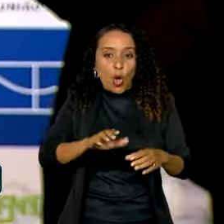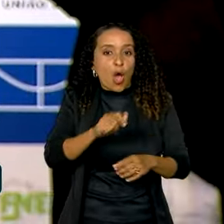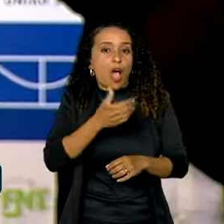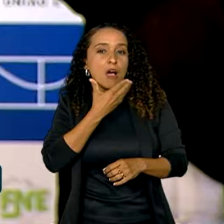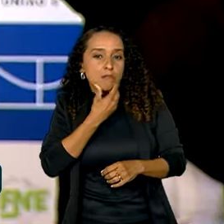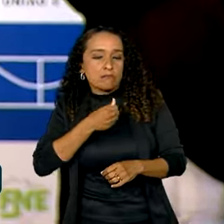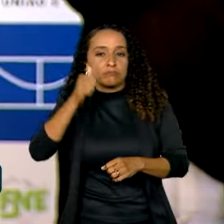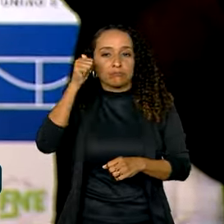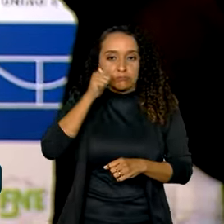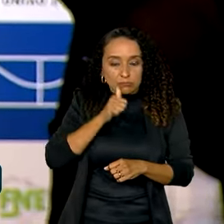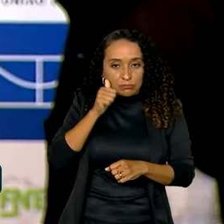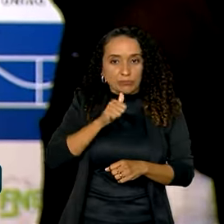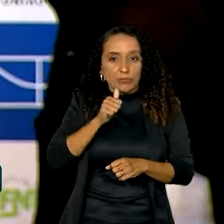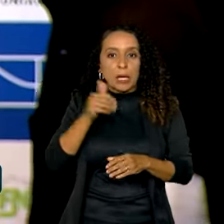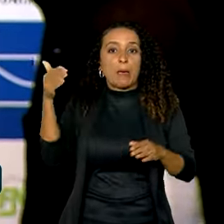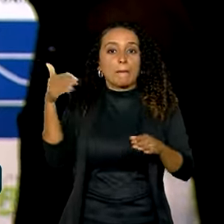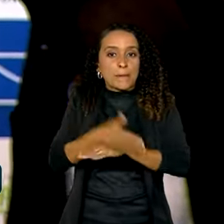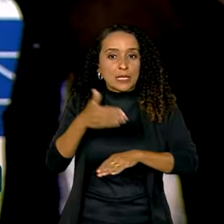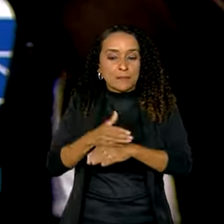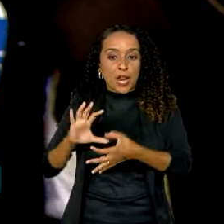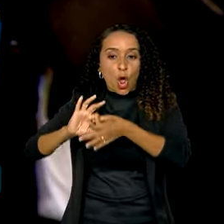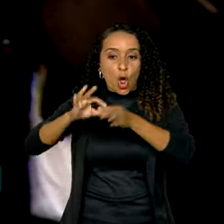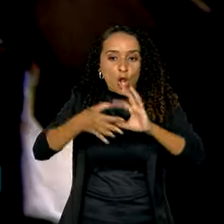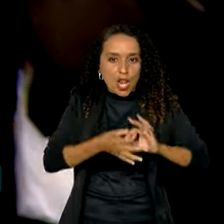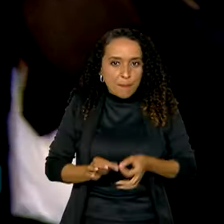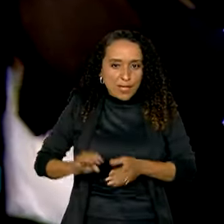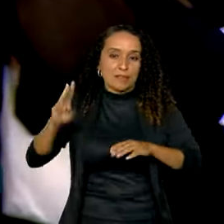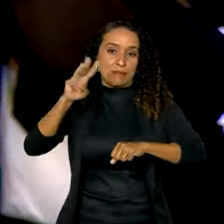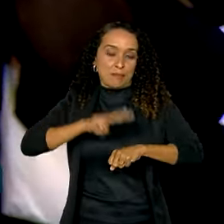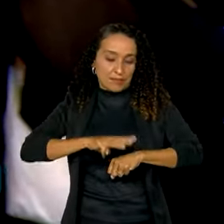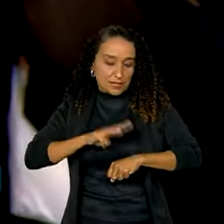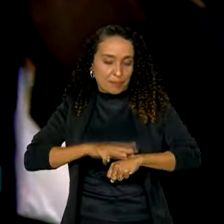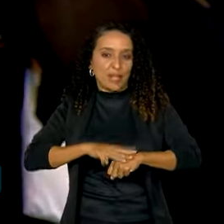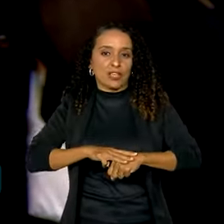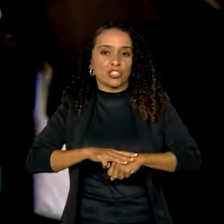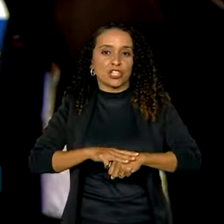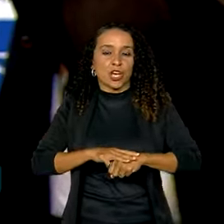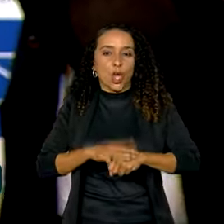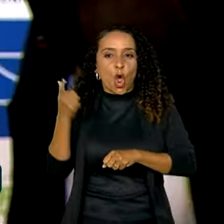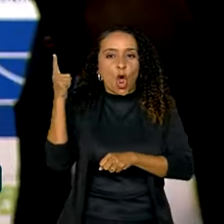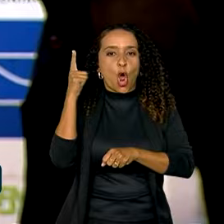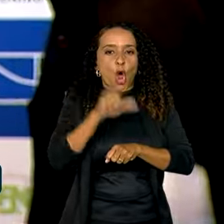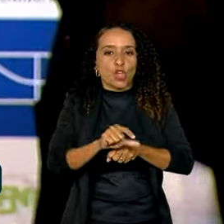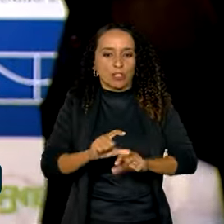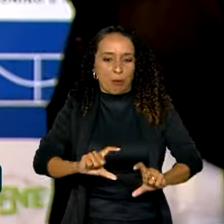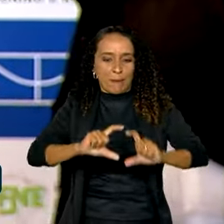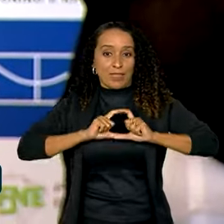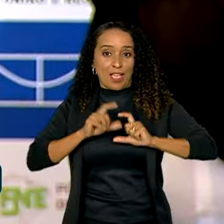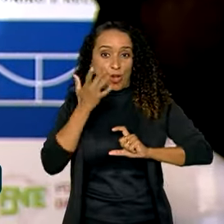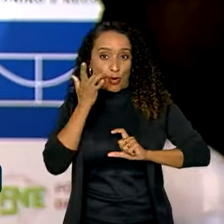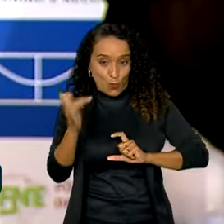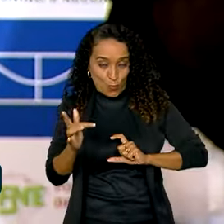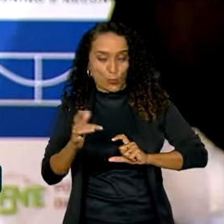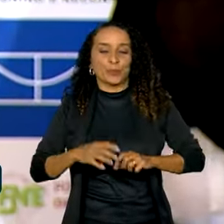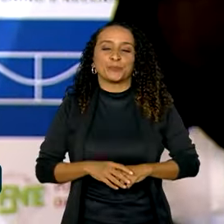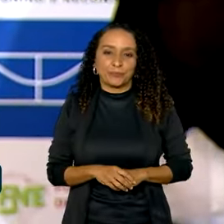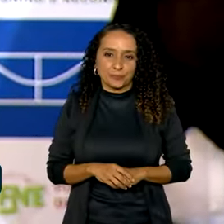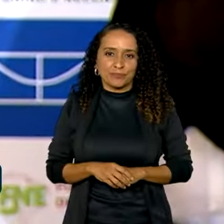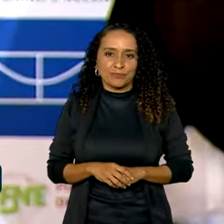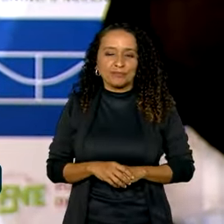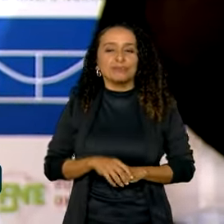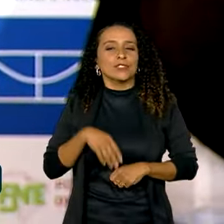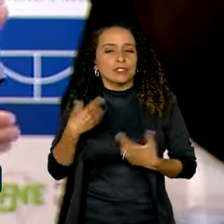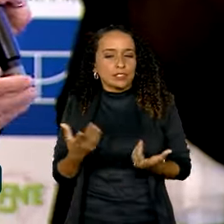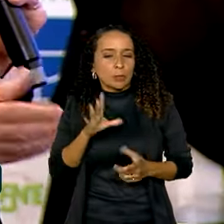e meninas que participam da Olimpíada da Matemática e conquistaram medalha de ouro. Nós vamos